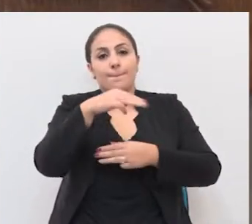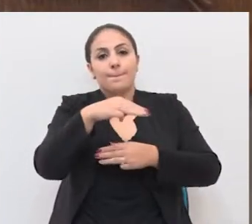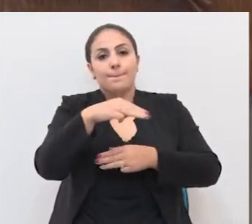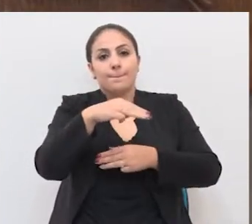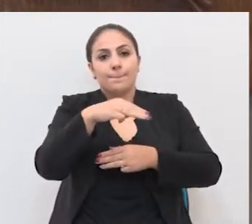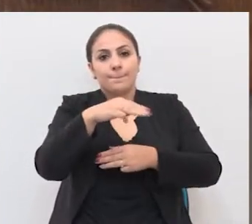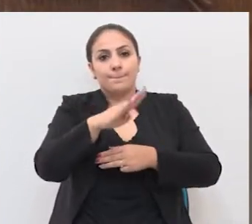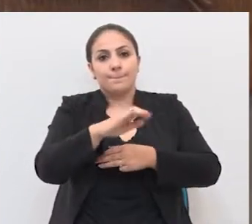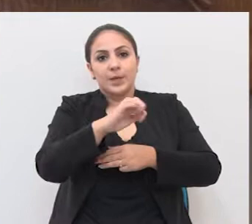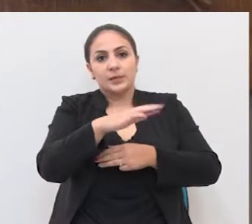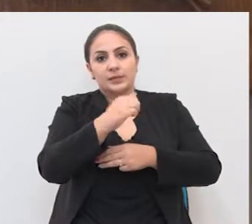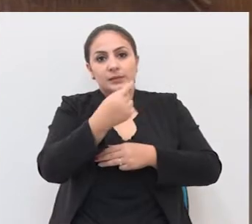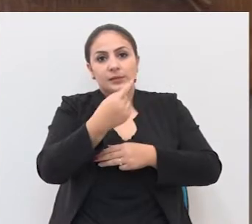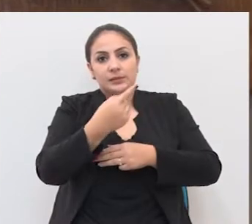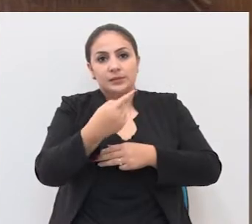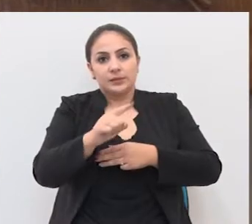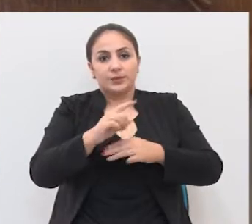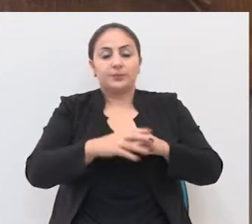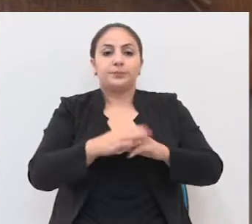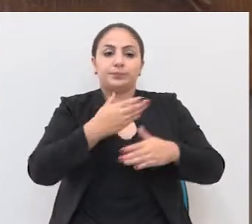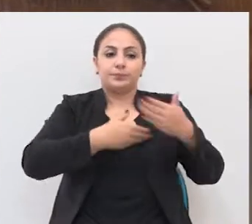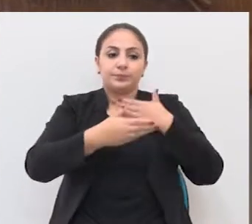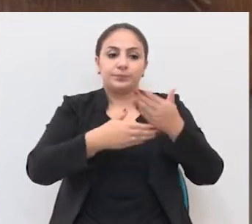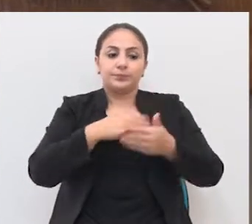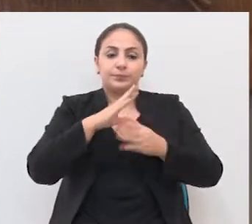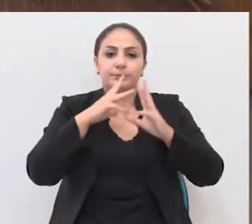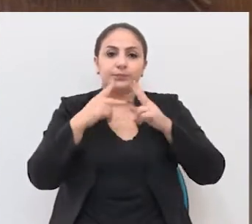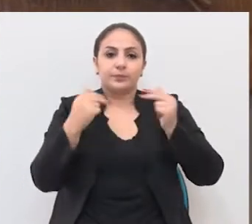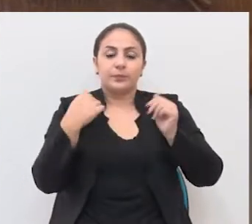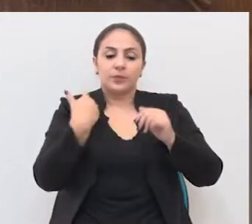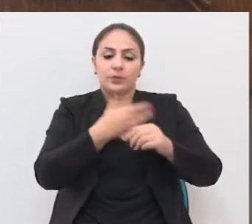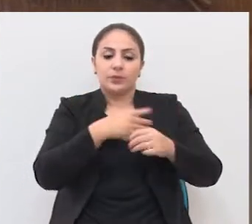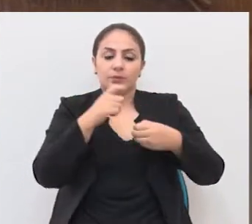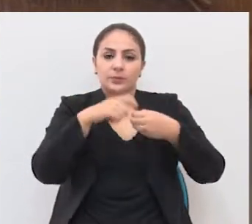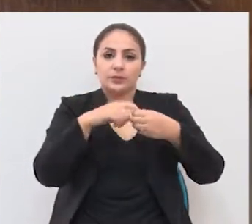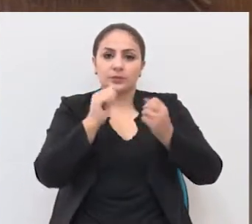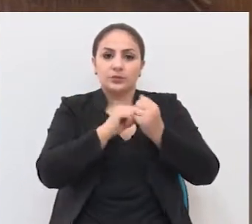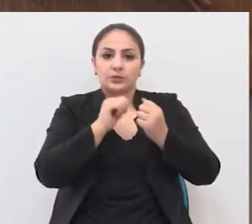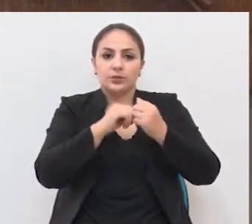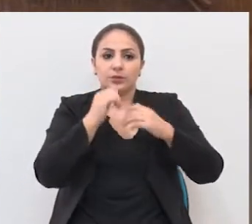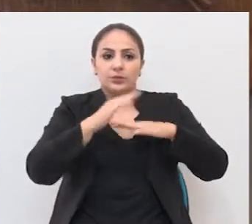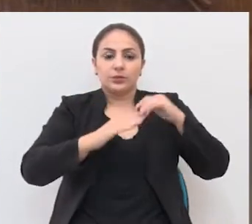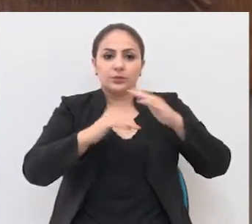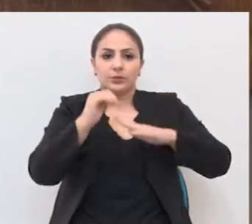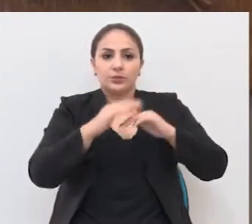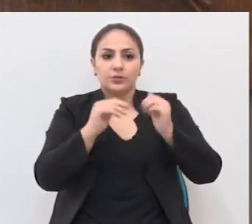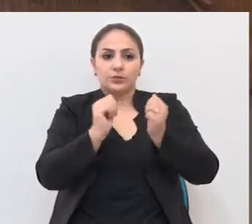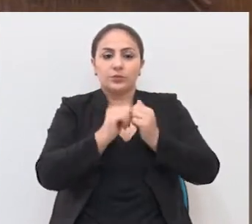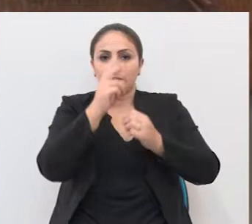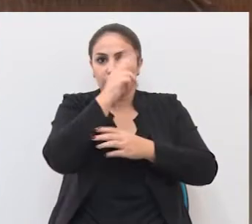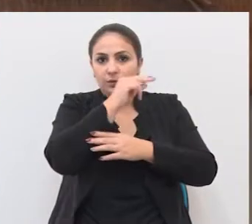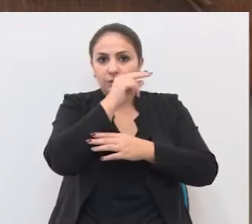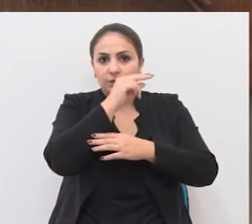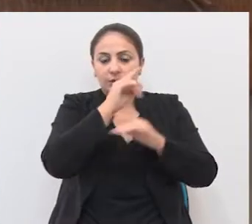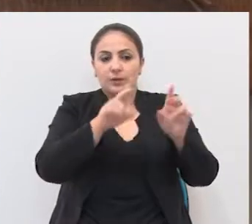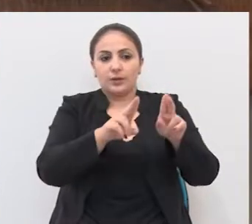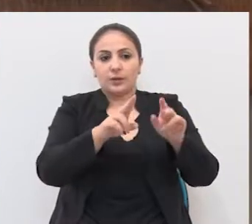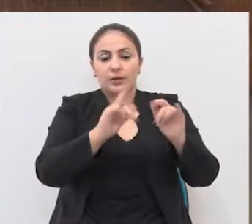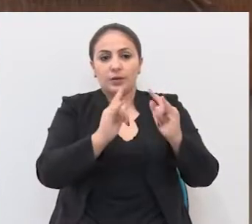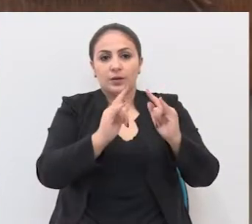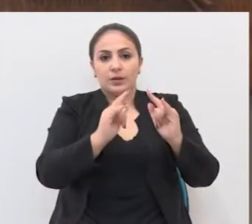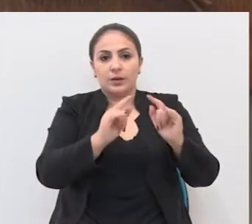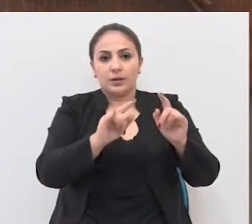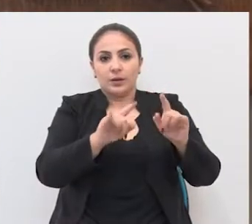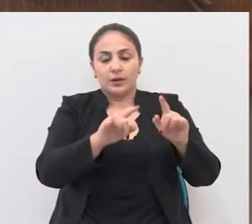para os animais. Com uma parceria também que nós fizemos essa construção junto com a UPF, a Secretaria do Meio Ambiente, para que